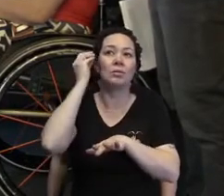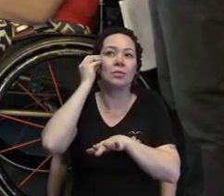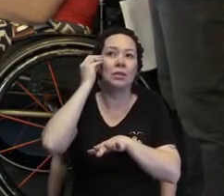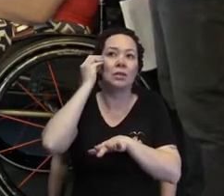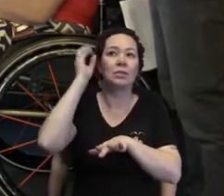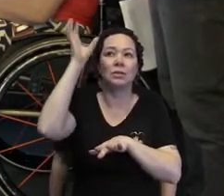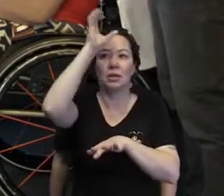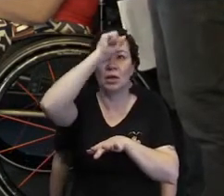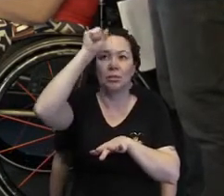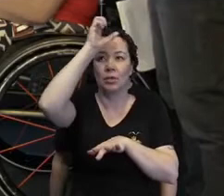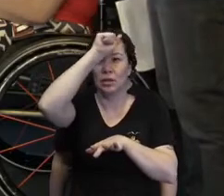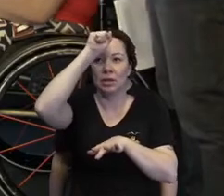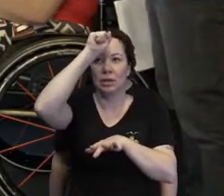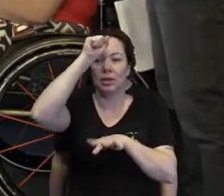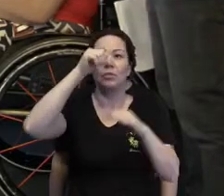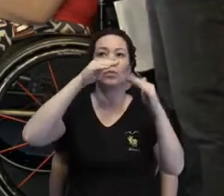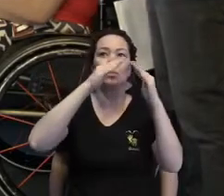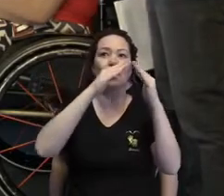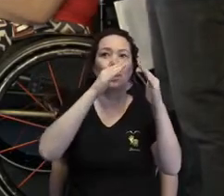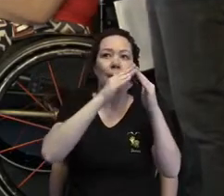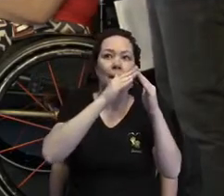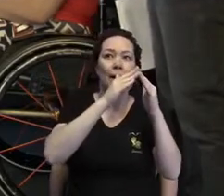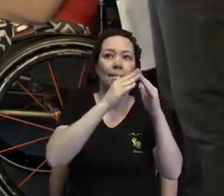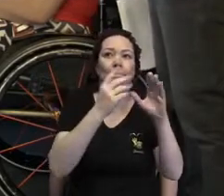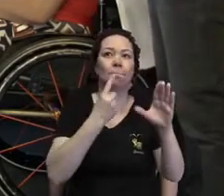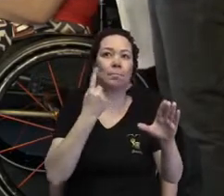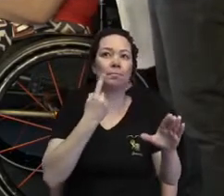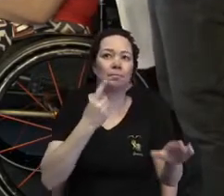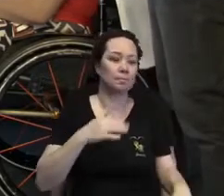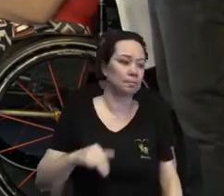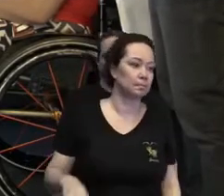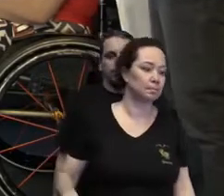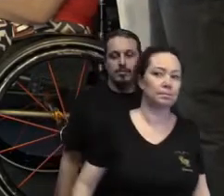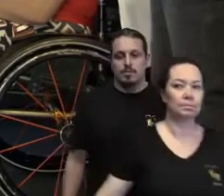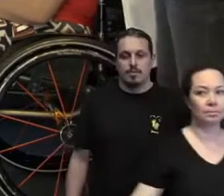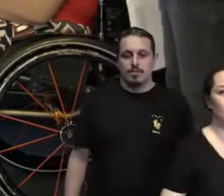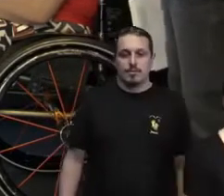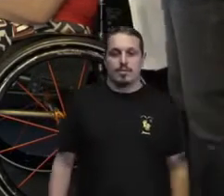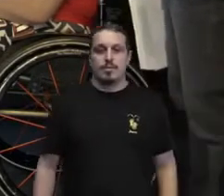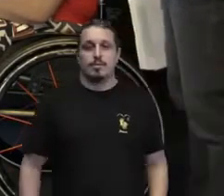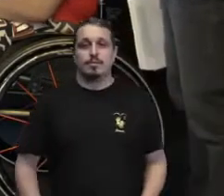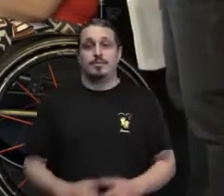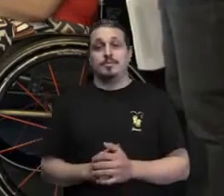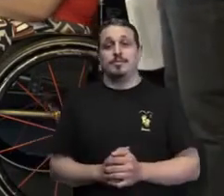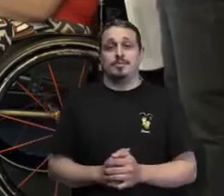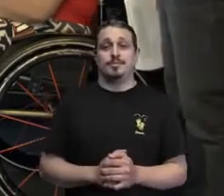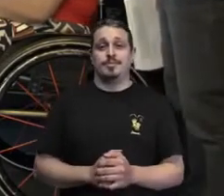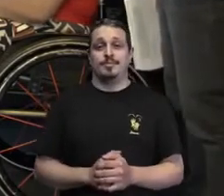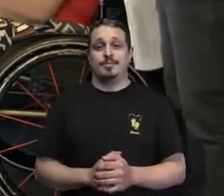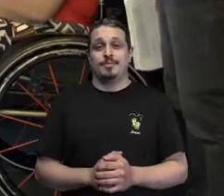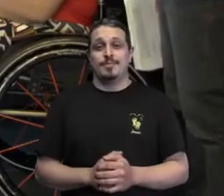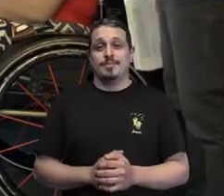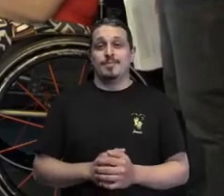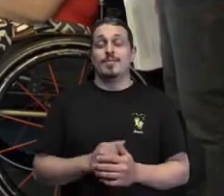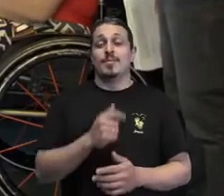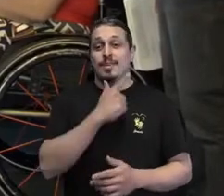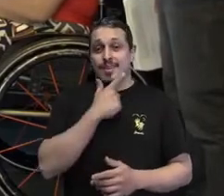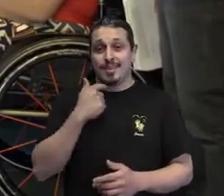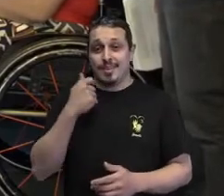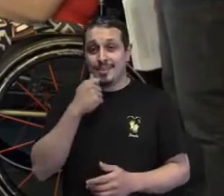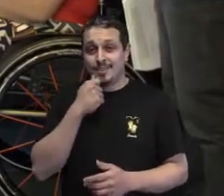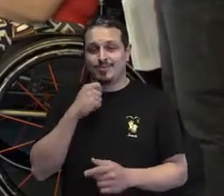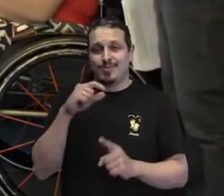nós aprendemos sem morar, sem o nosso país. E o Alex ensinou tudo. O Alex ensinou muita gente